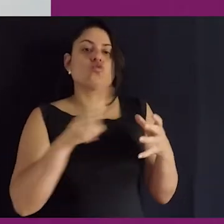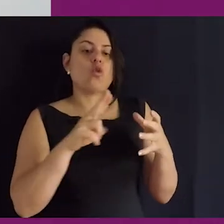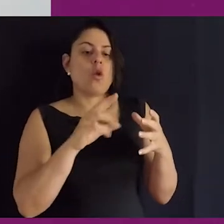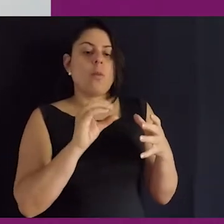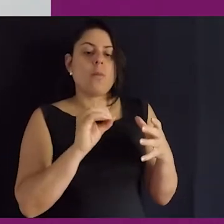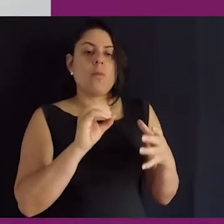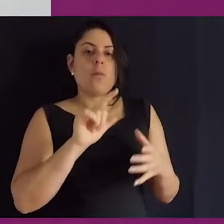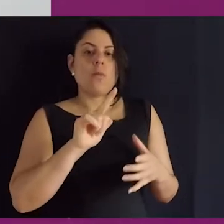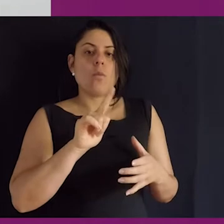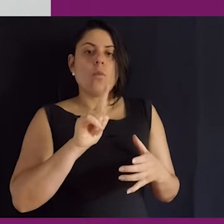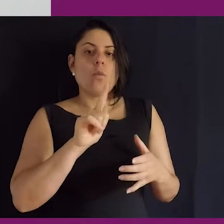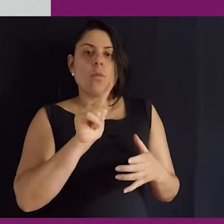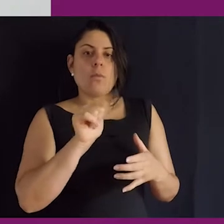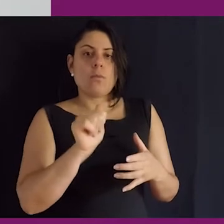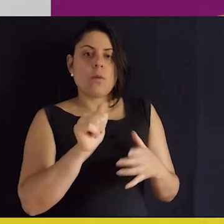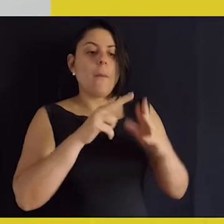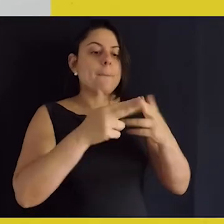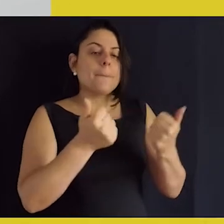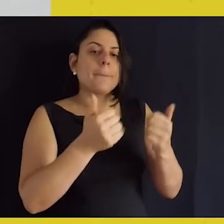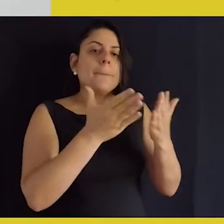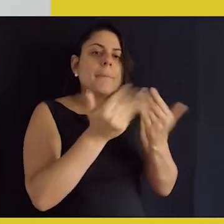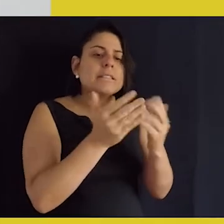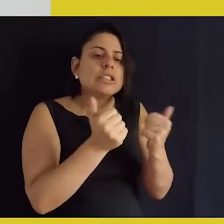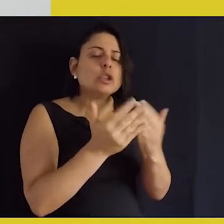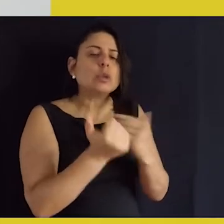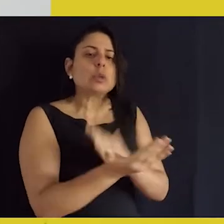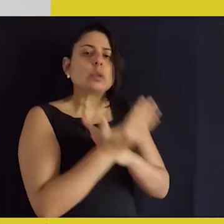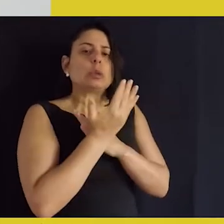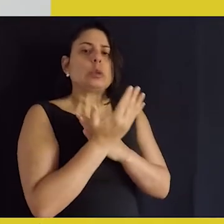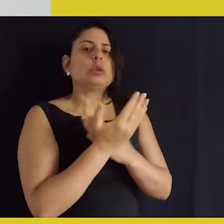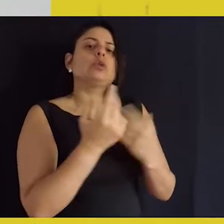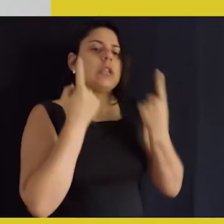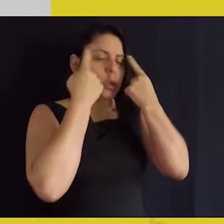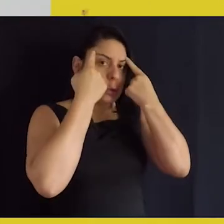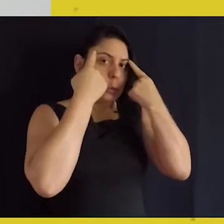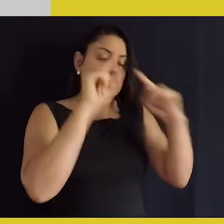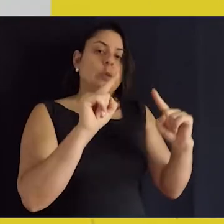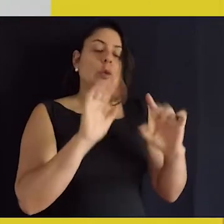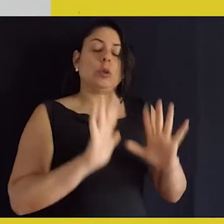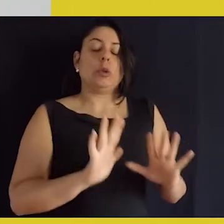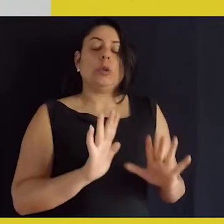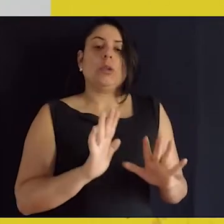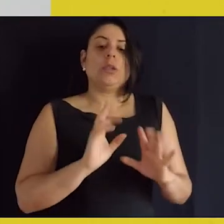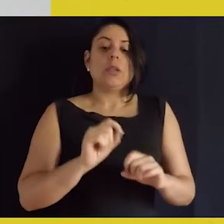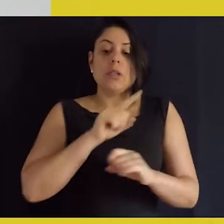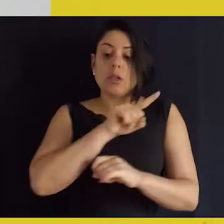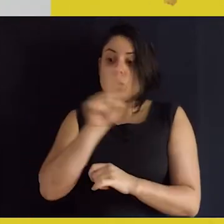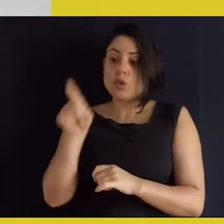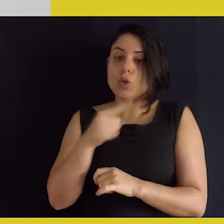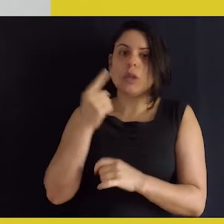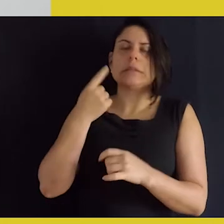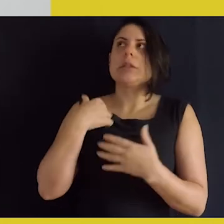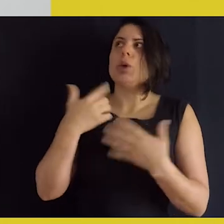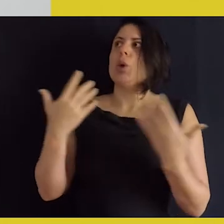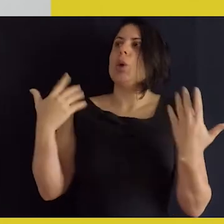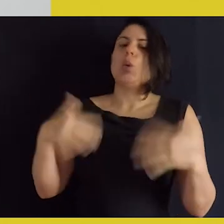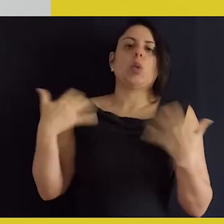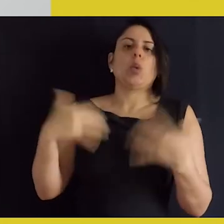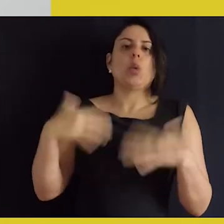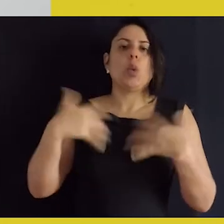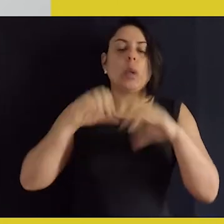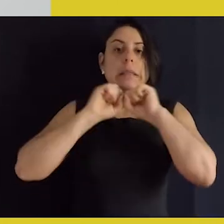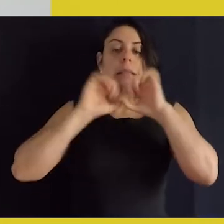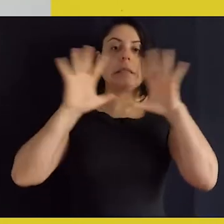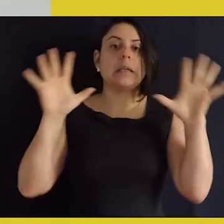procurando ajuda por conta de violência contra a mulher. O que deixou ainda mais claro o quanto